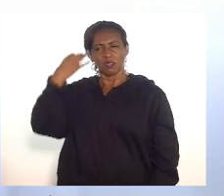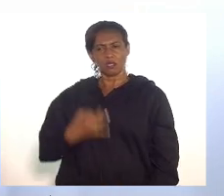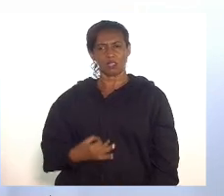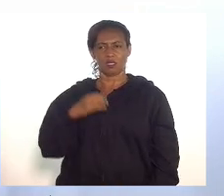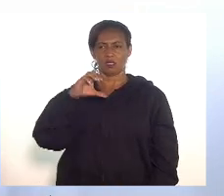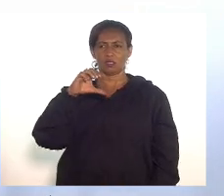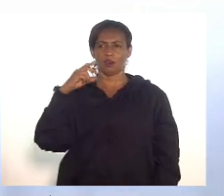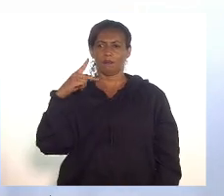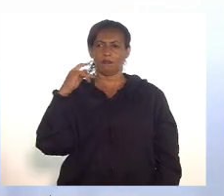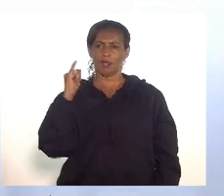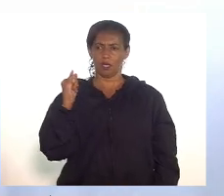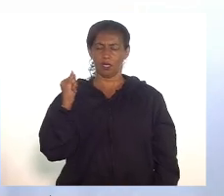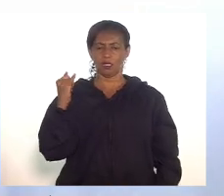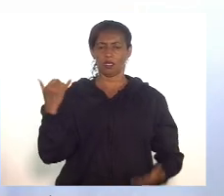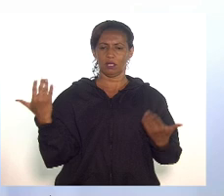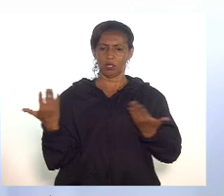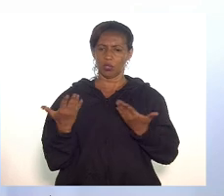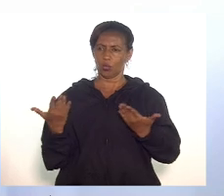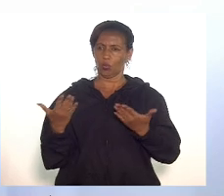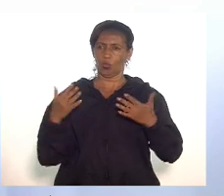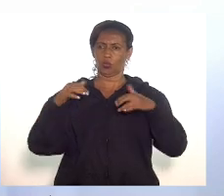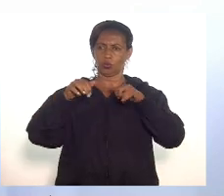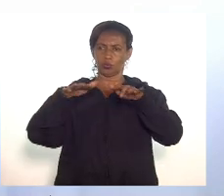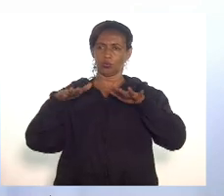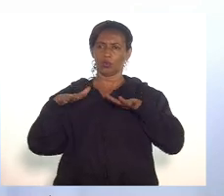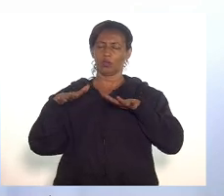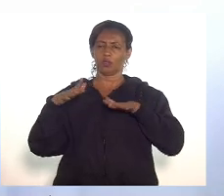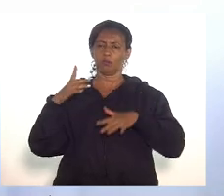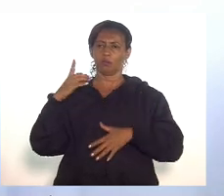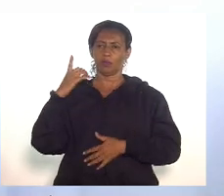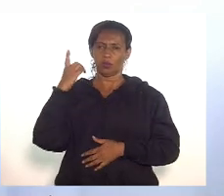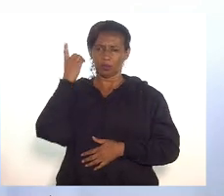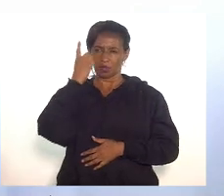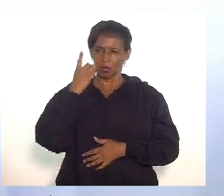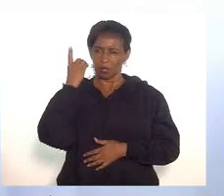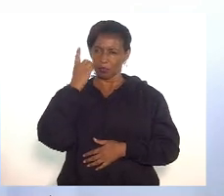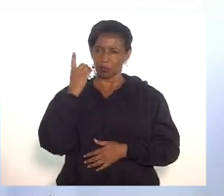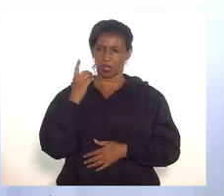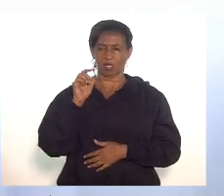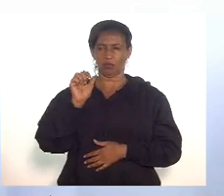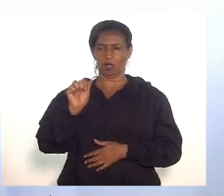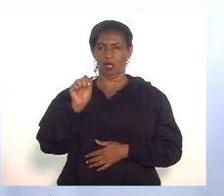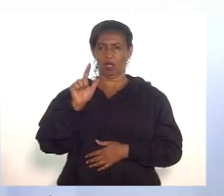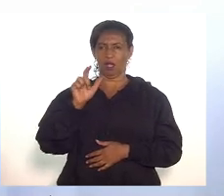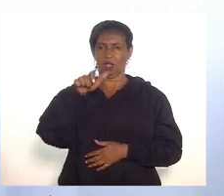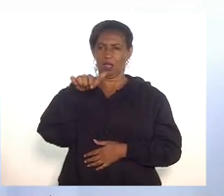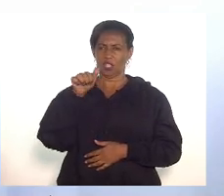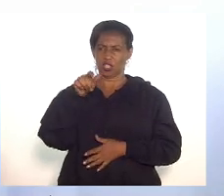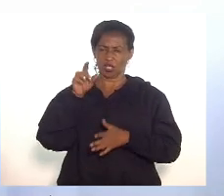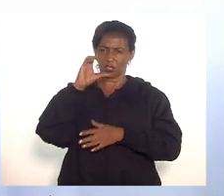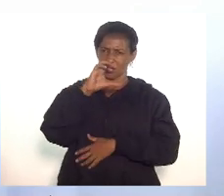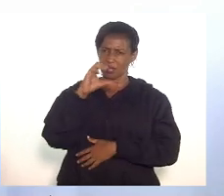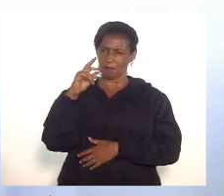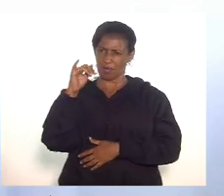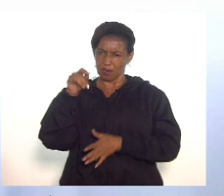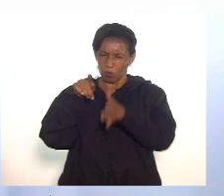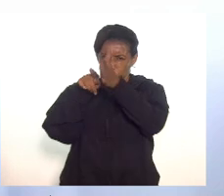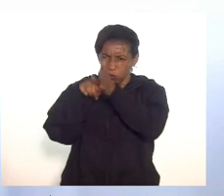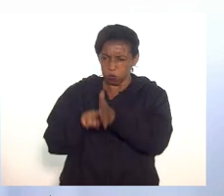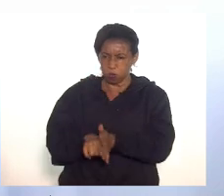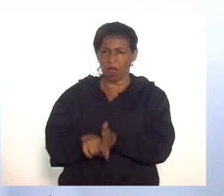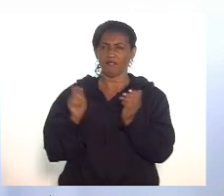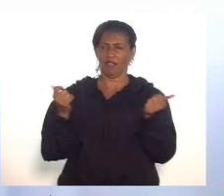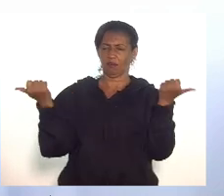CPI presidida pelo deputado Alexandre Kinnoploch vai trazer não só um bom diagnóstico,